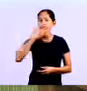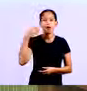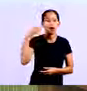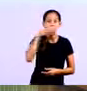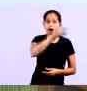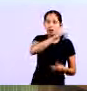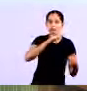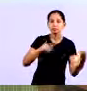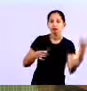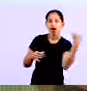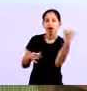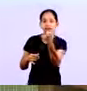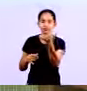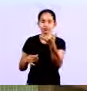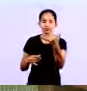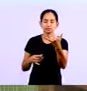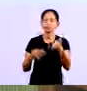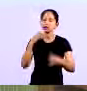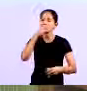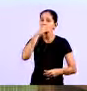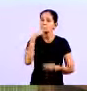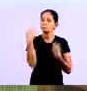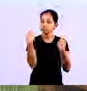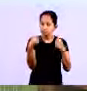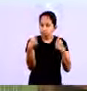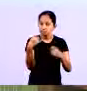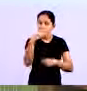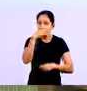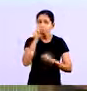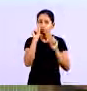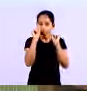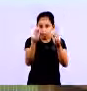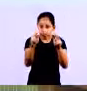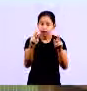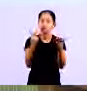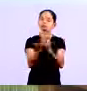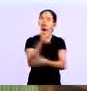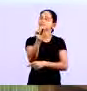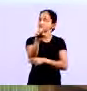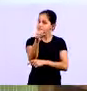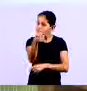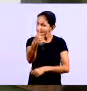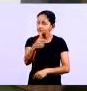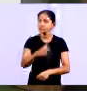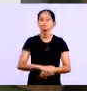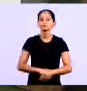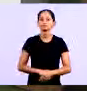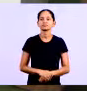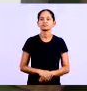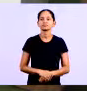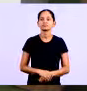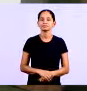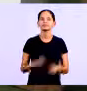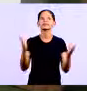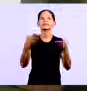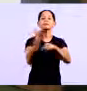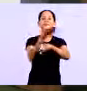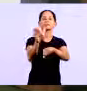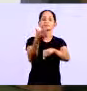adora Ou entra em contato com o cliente Para você poder receber Tá? Acontece sim Mas vamos para as nossas atividades